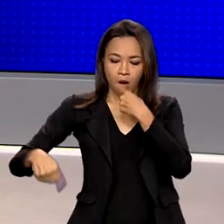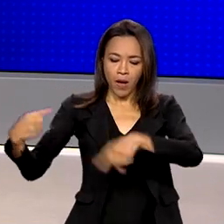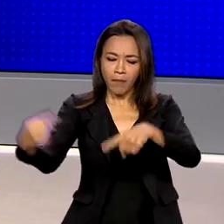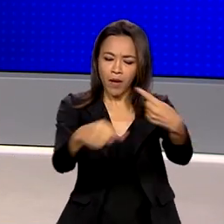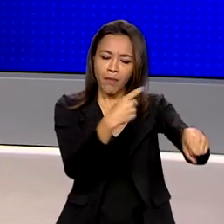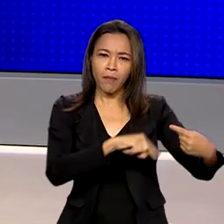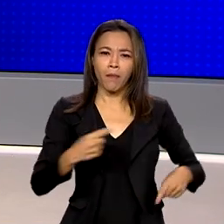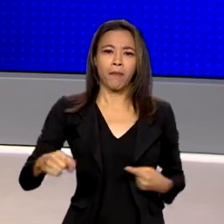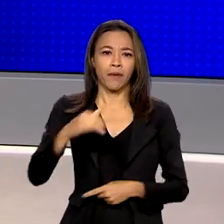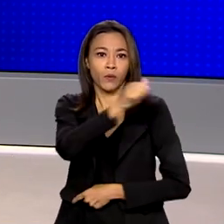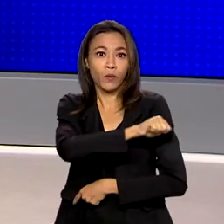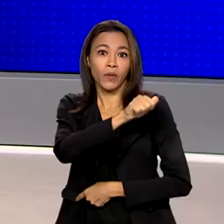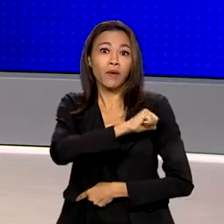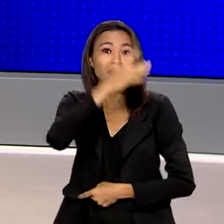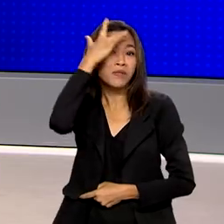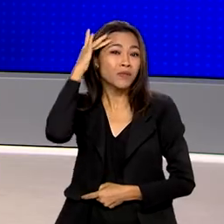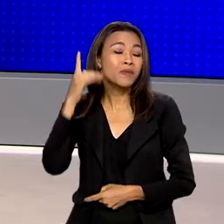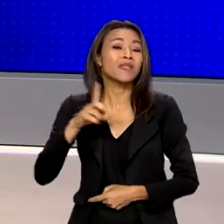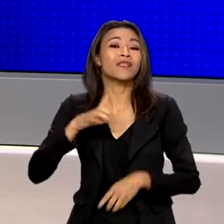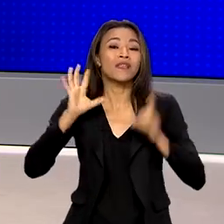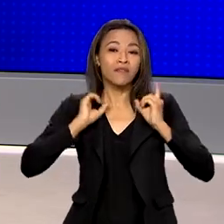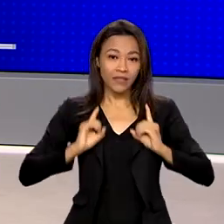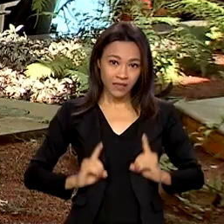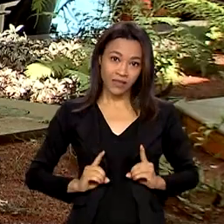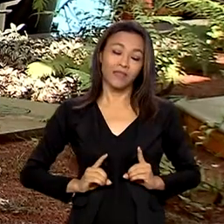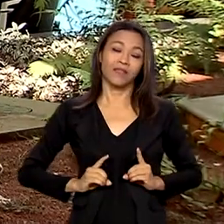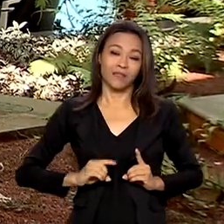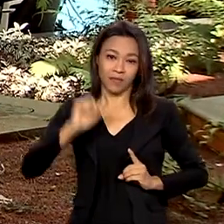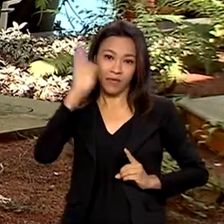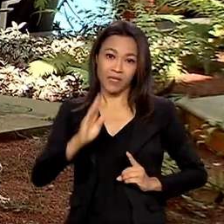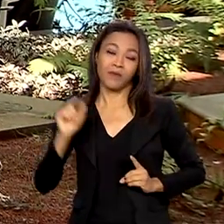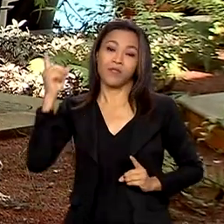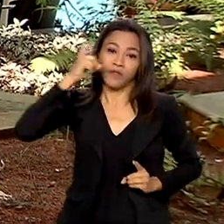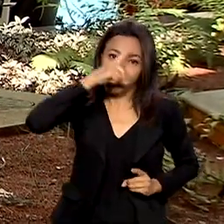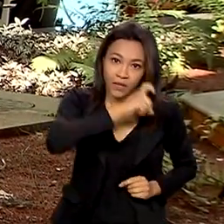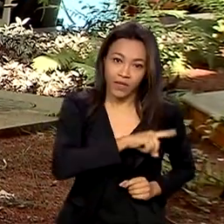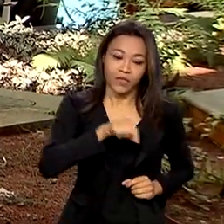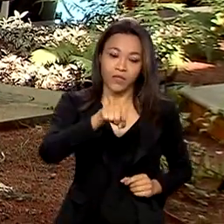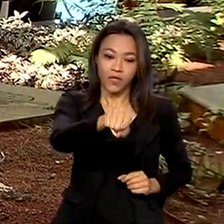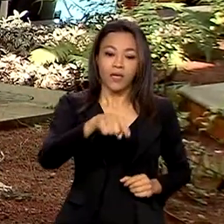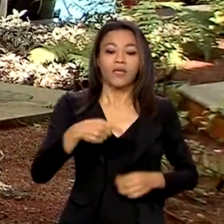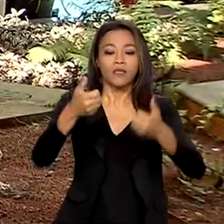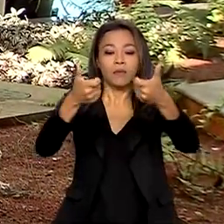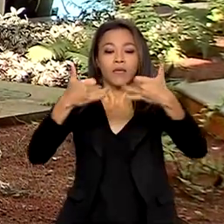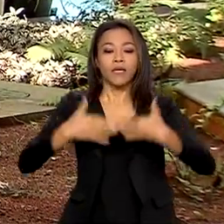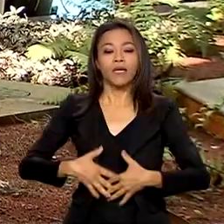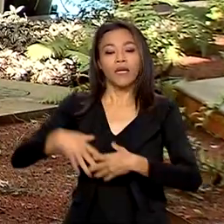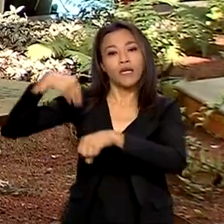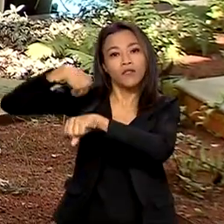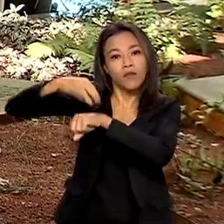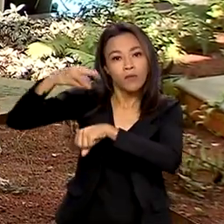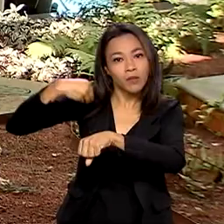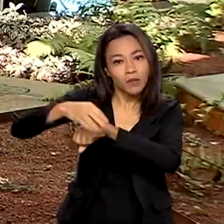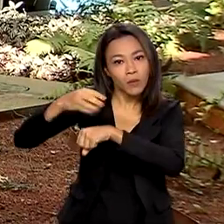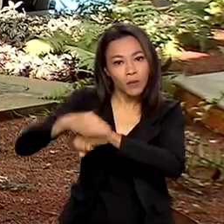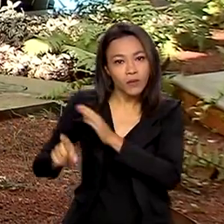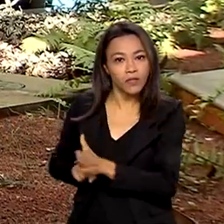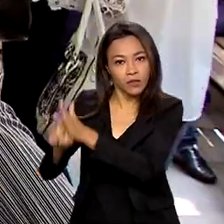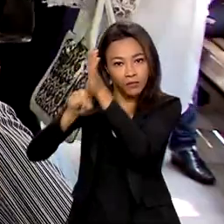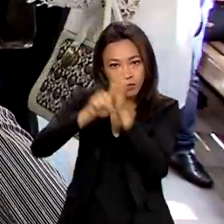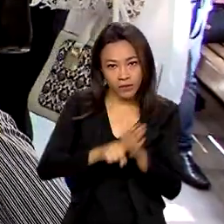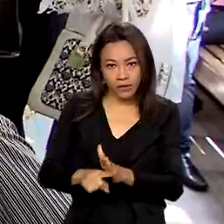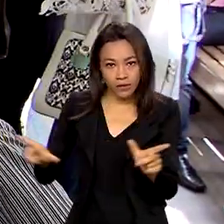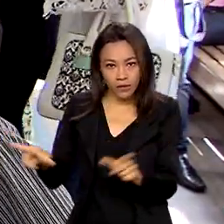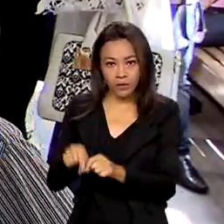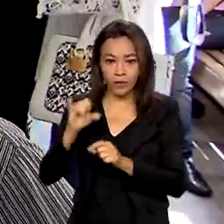enfrentadas pelas pessoas com deficiência no Brasil. De acordo com dados do Instituto Brasileiro de Geografia e